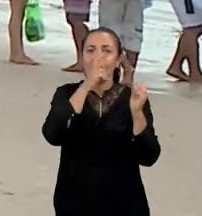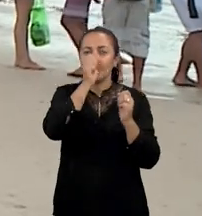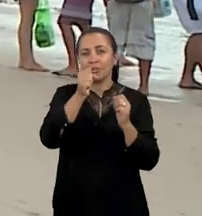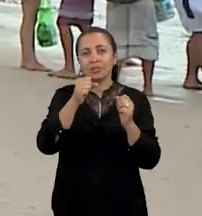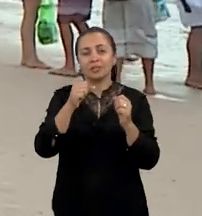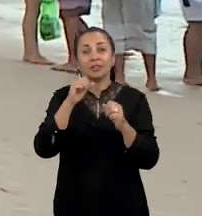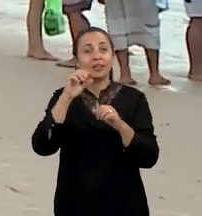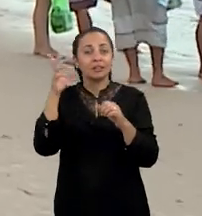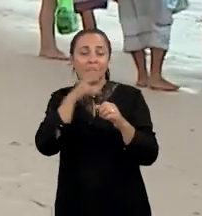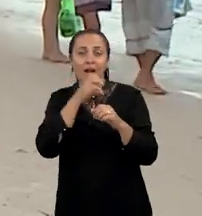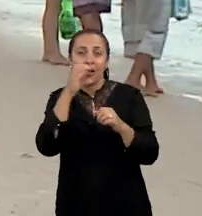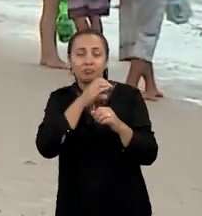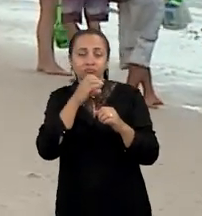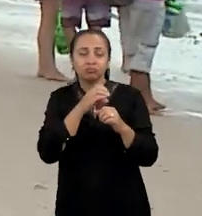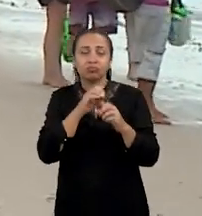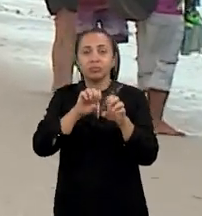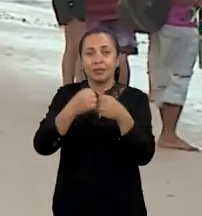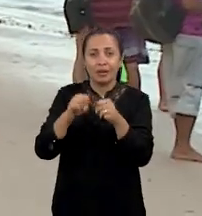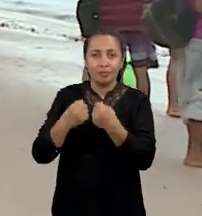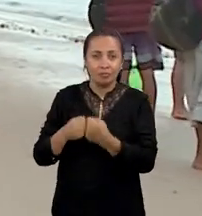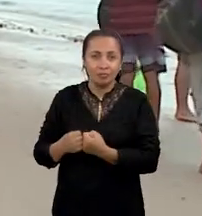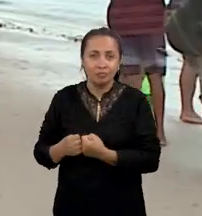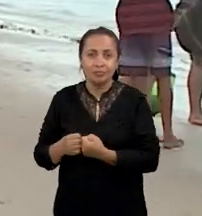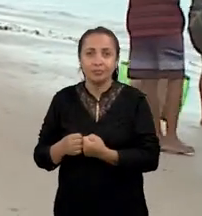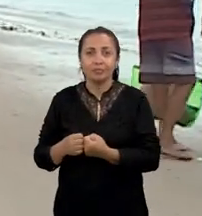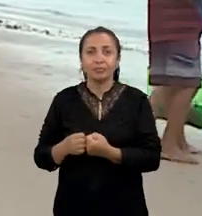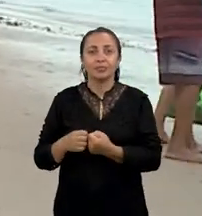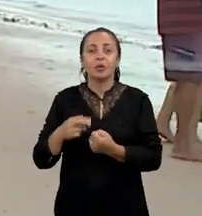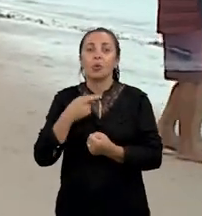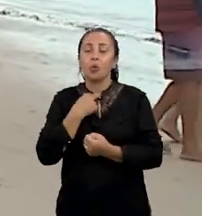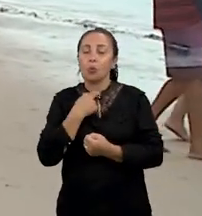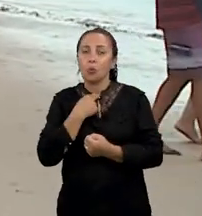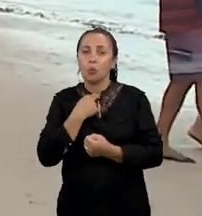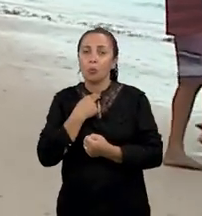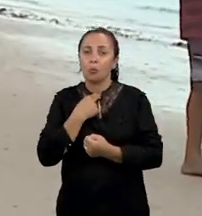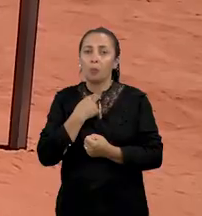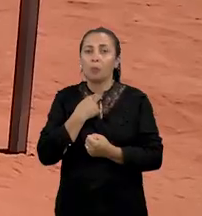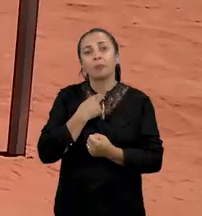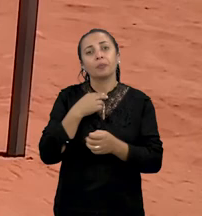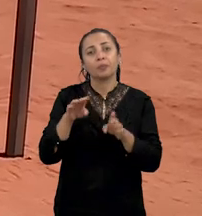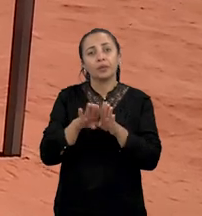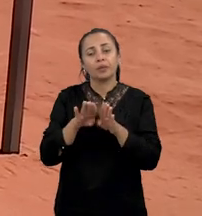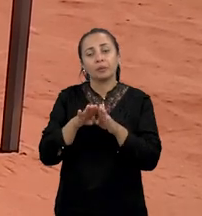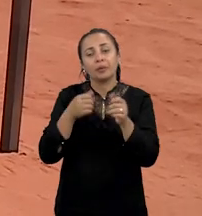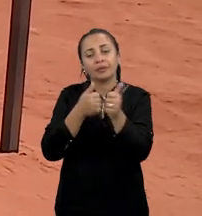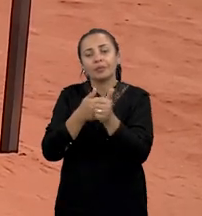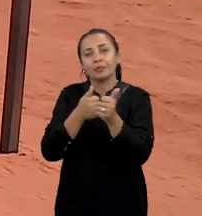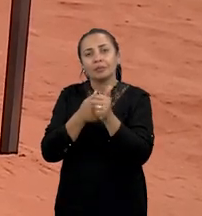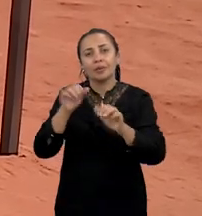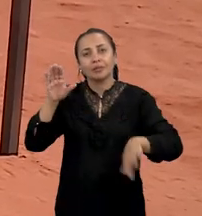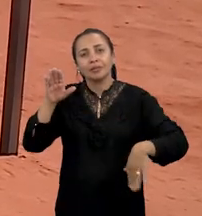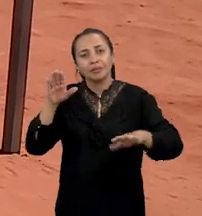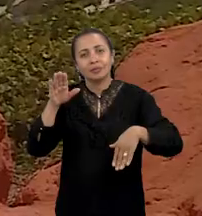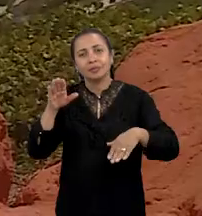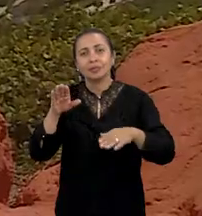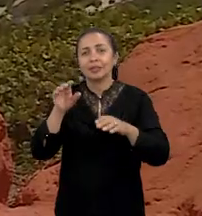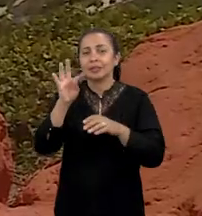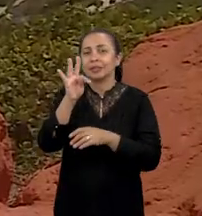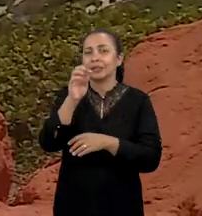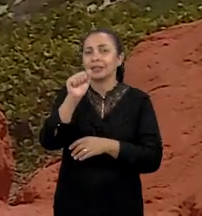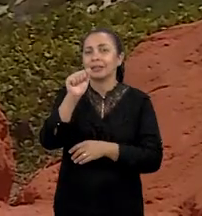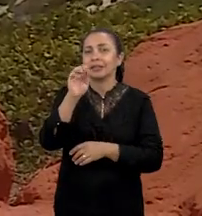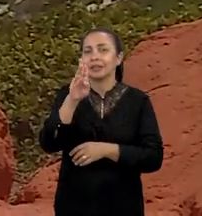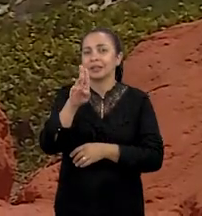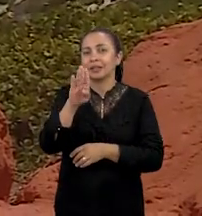falésia, acelerando seu processo erosivo. 2. Ocupação desordenada na margem do que nós chamamos de